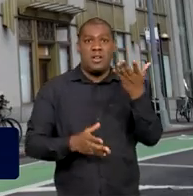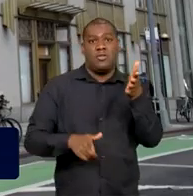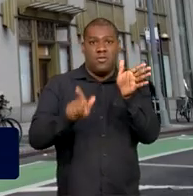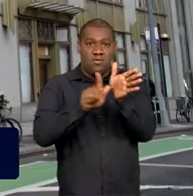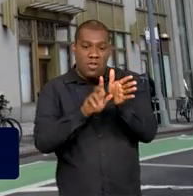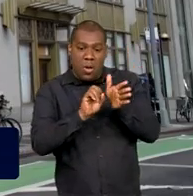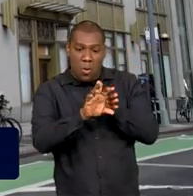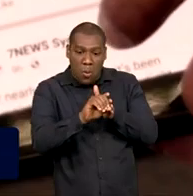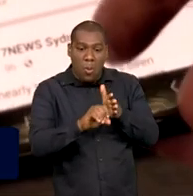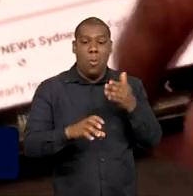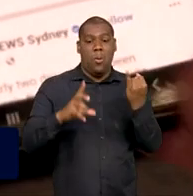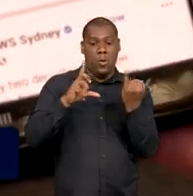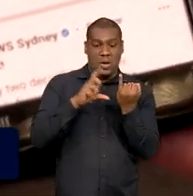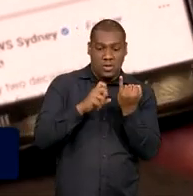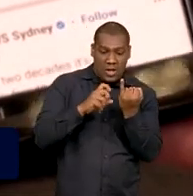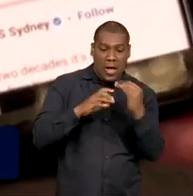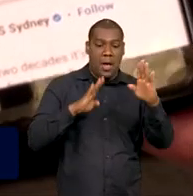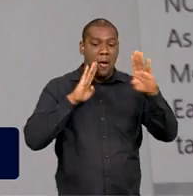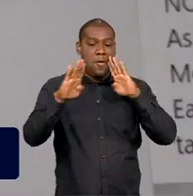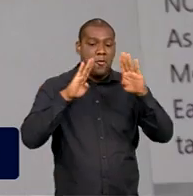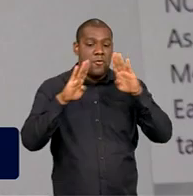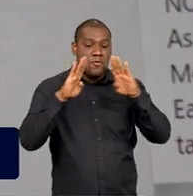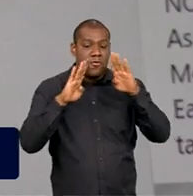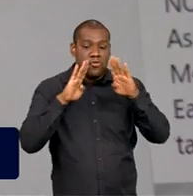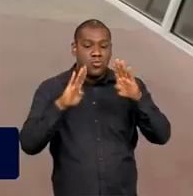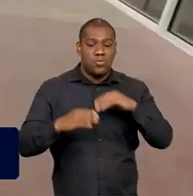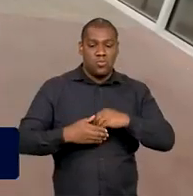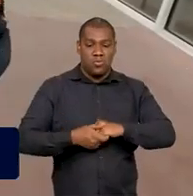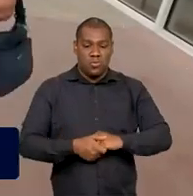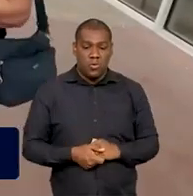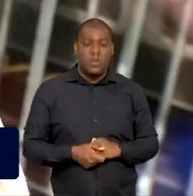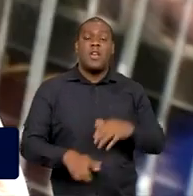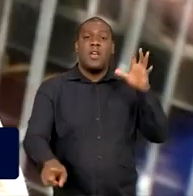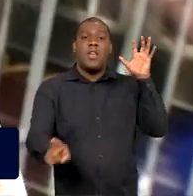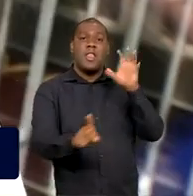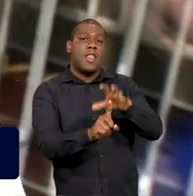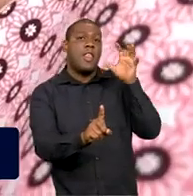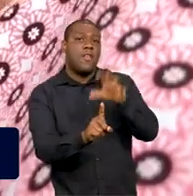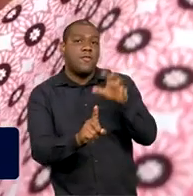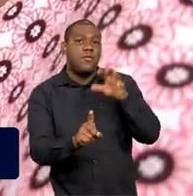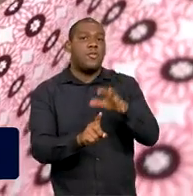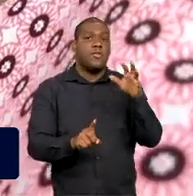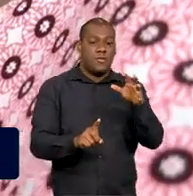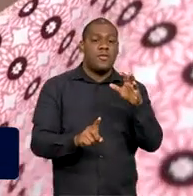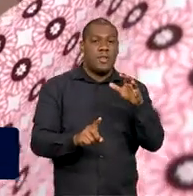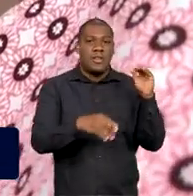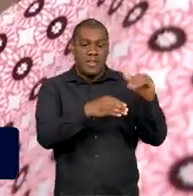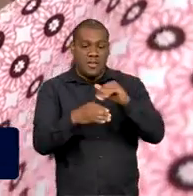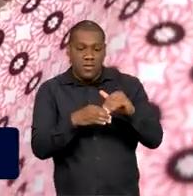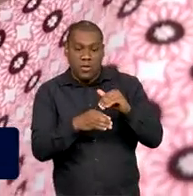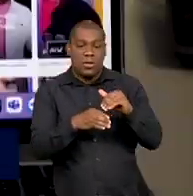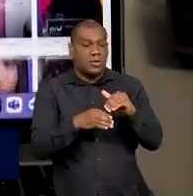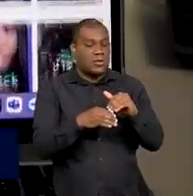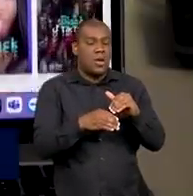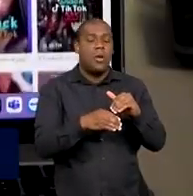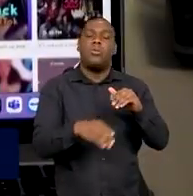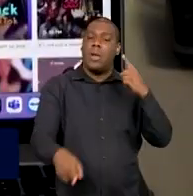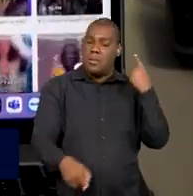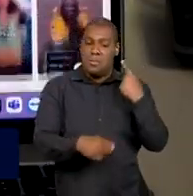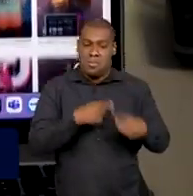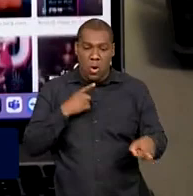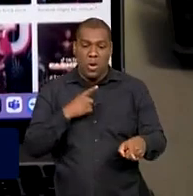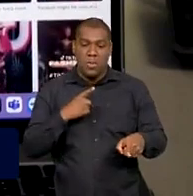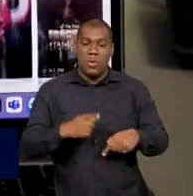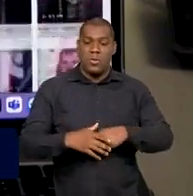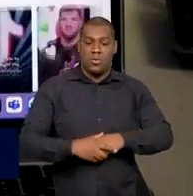Google, o Instagram e o Facebook, por exemplo, podem influenciar no resultado de eleições. Por isso, anunciar nesses